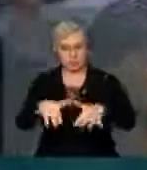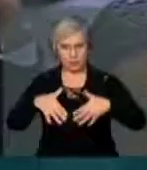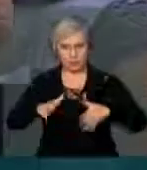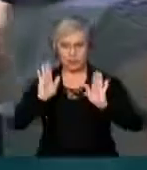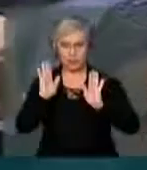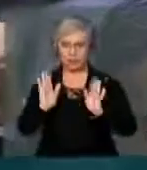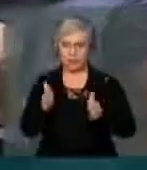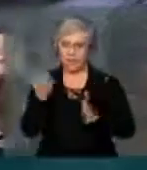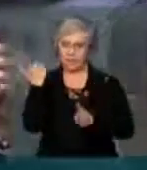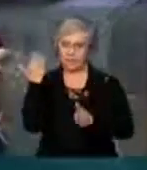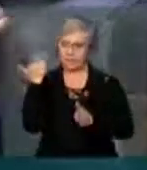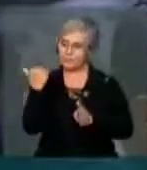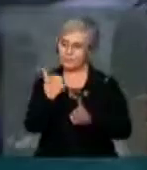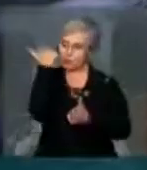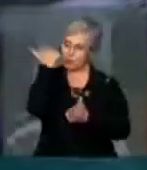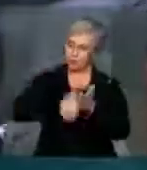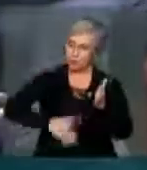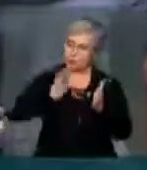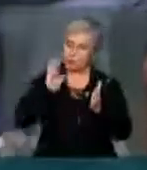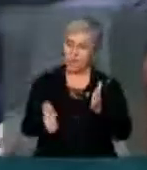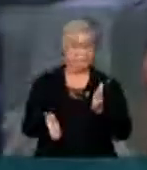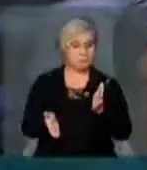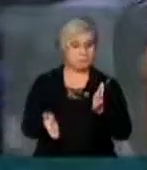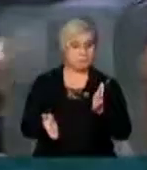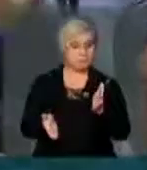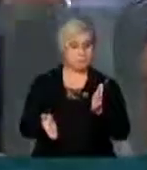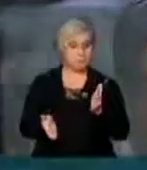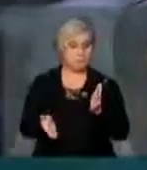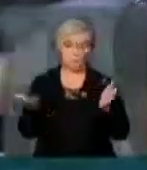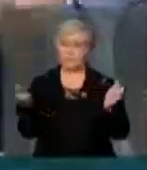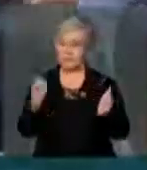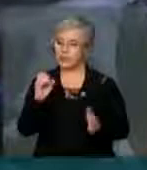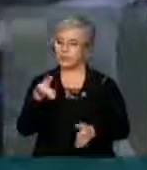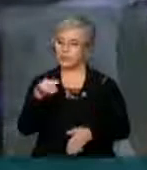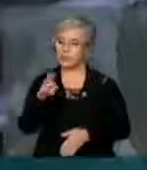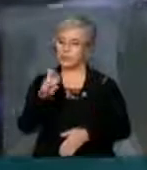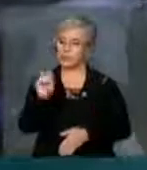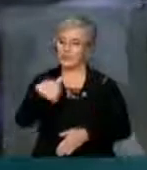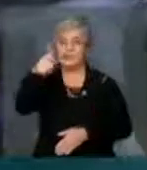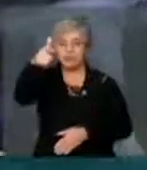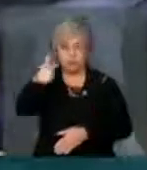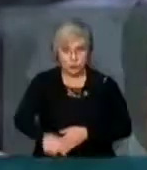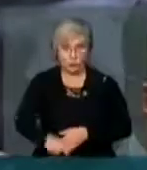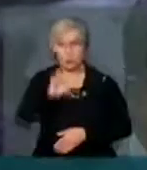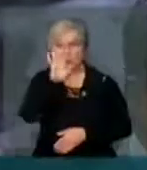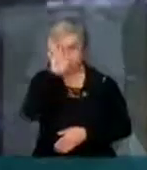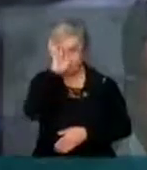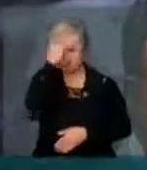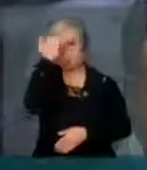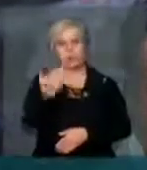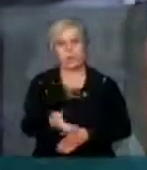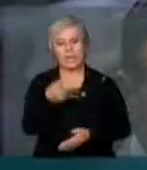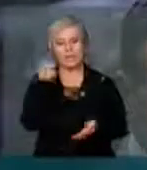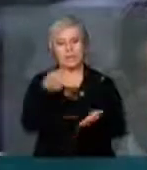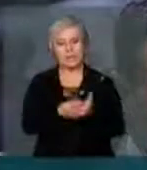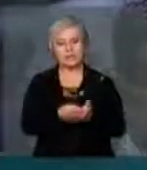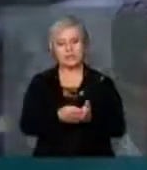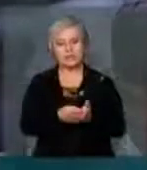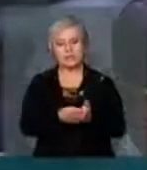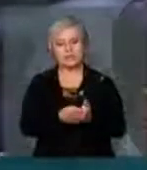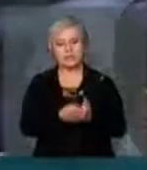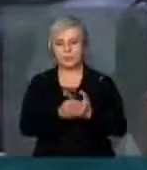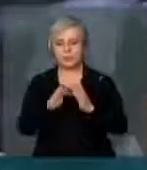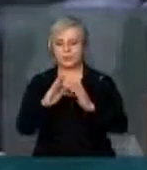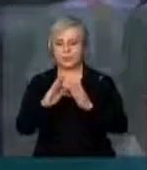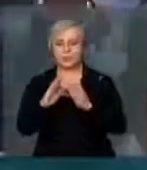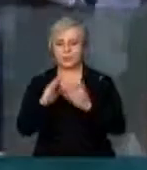derrubou no mandato passado, não satisfeito, o CONTRAN novamente reeditou uma resolução exigindo para que se cumprem